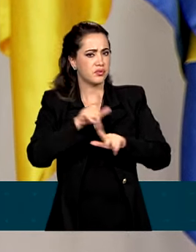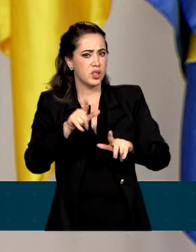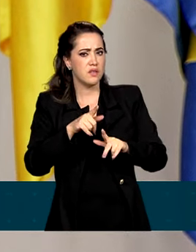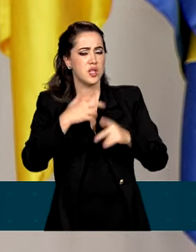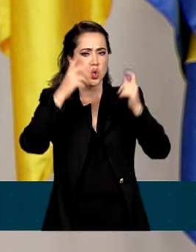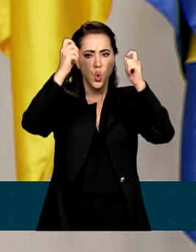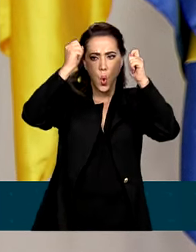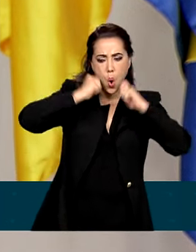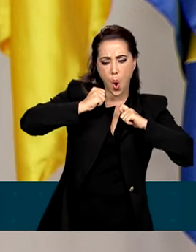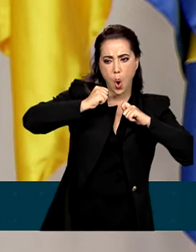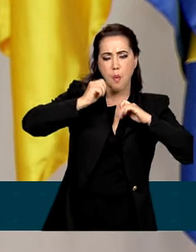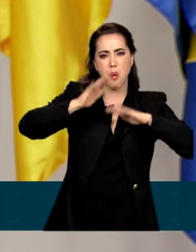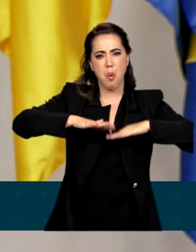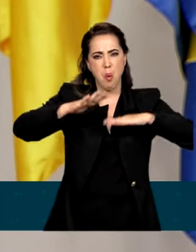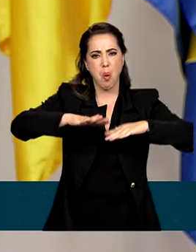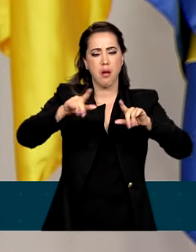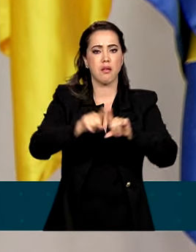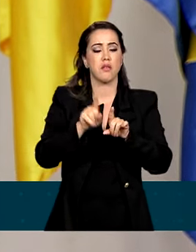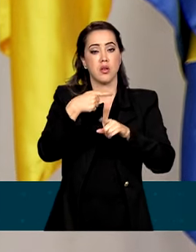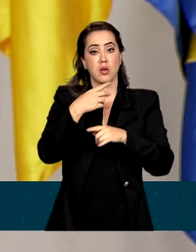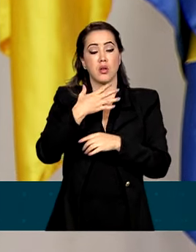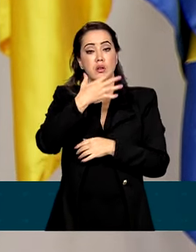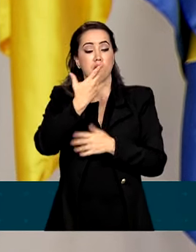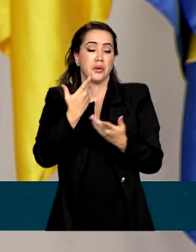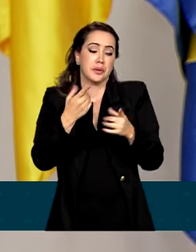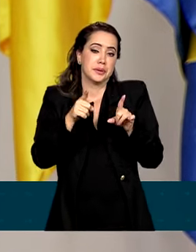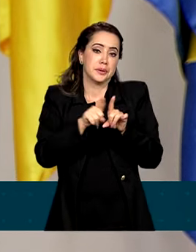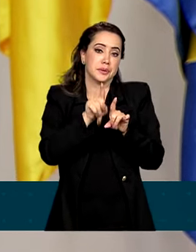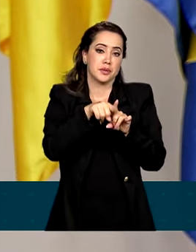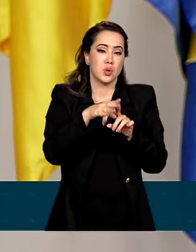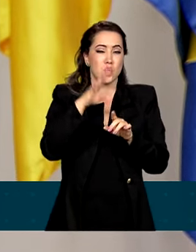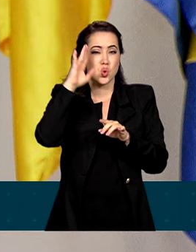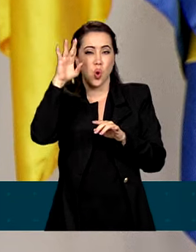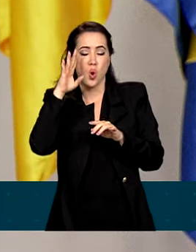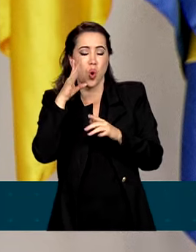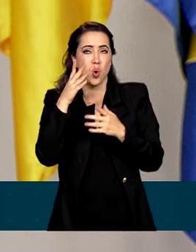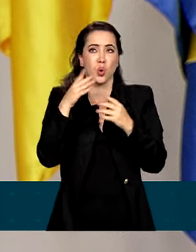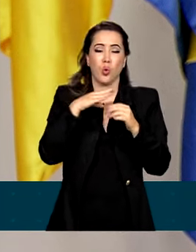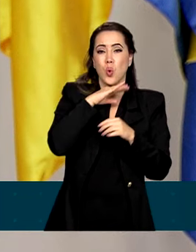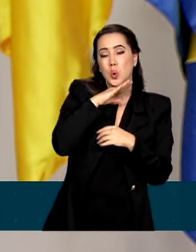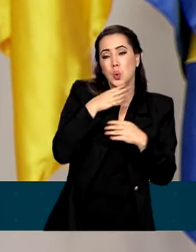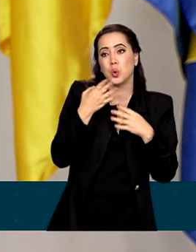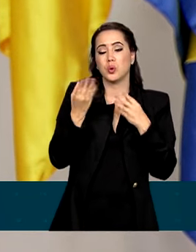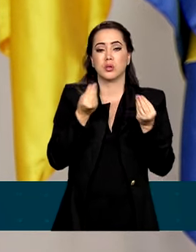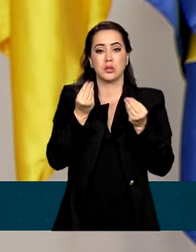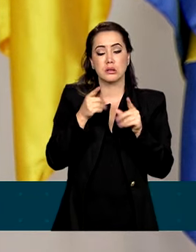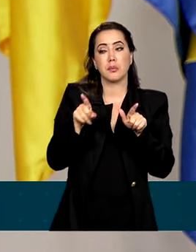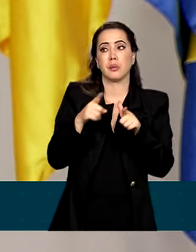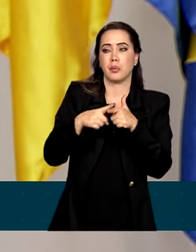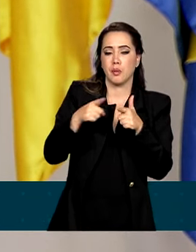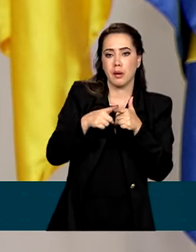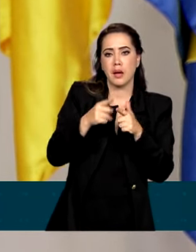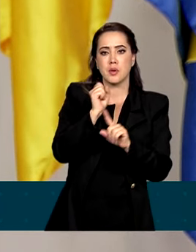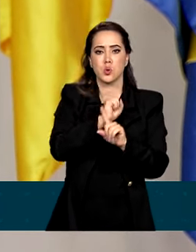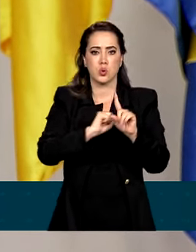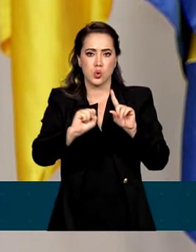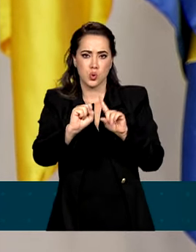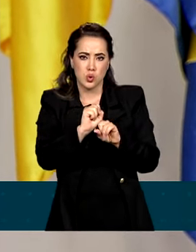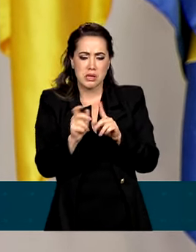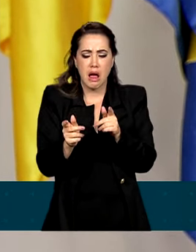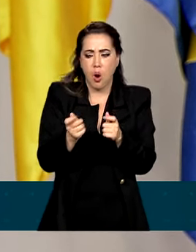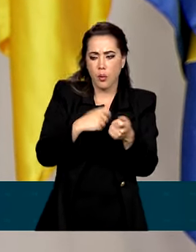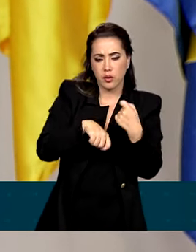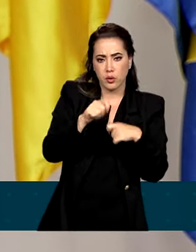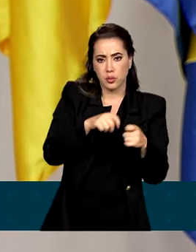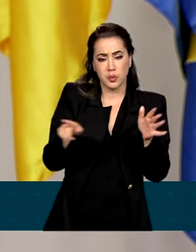no pesadelo de muitos, como também de um esquecimento das graves consequências econômicas, sociais, humanas e morais